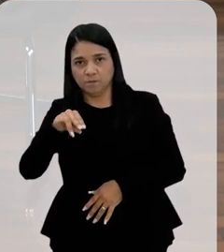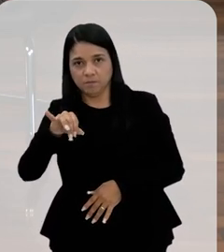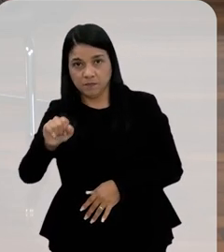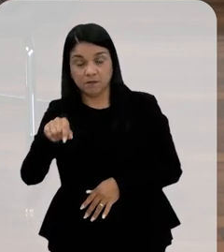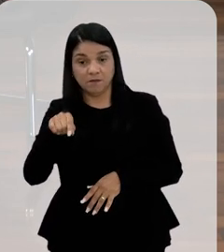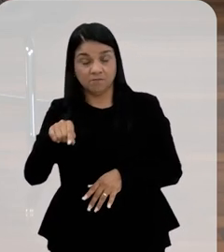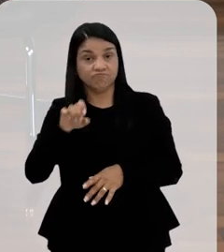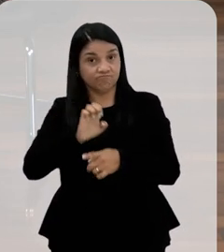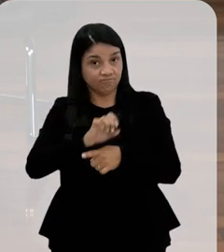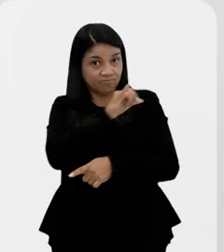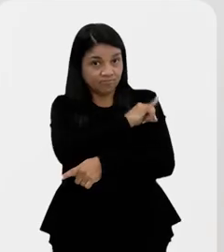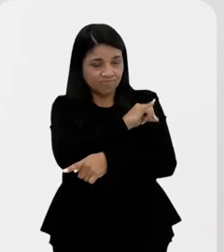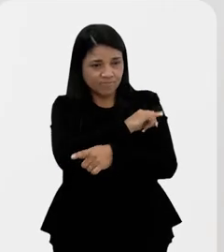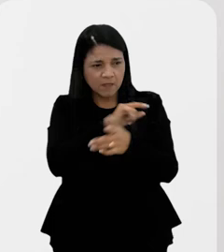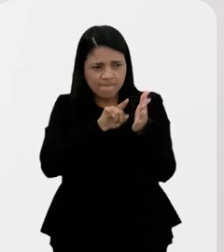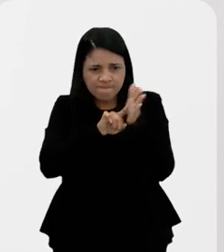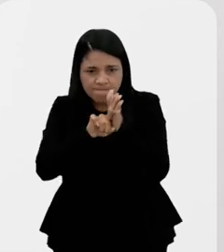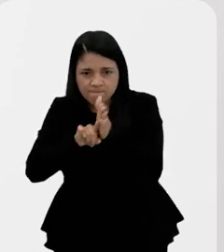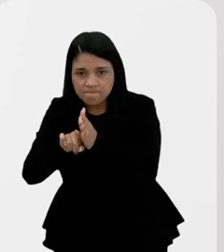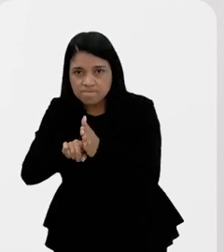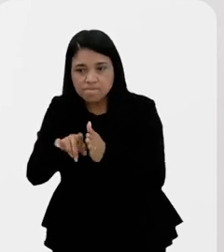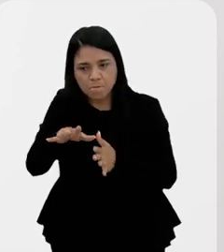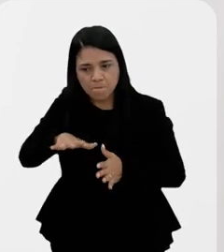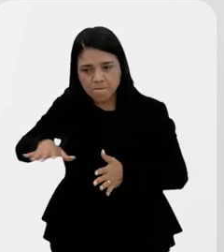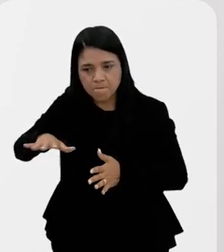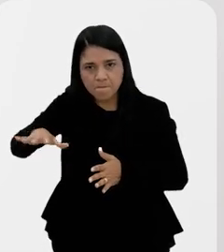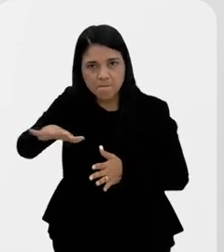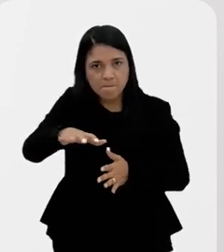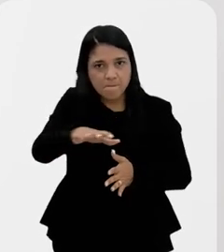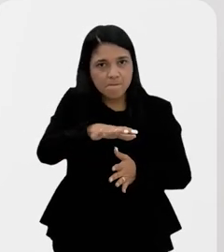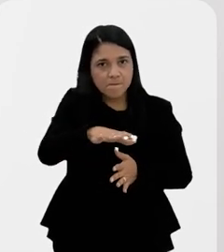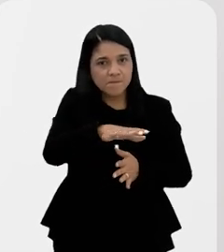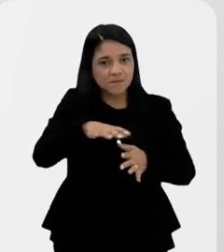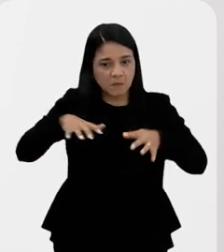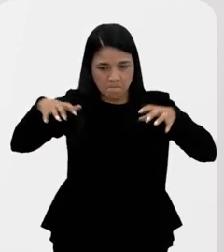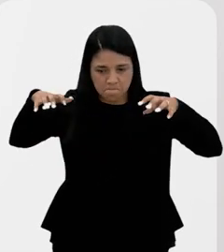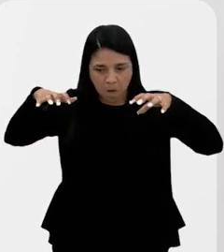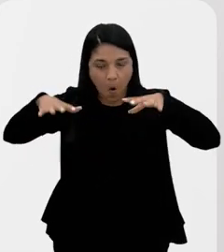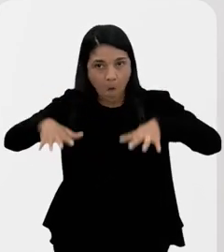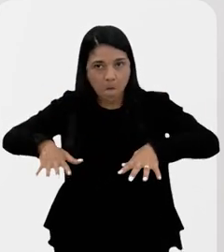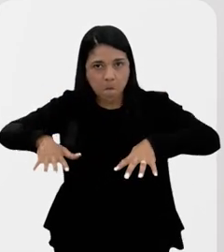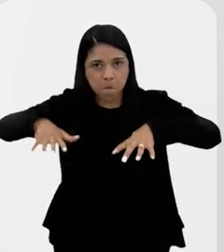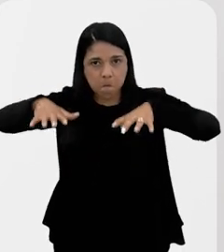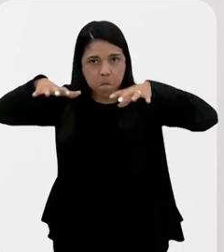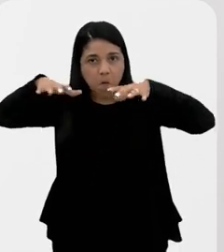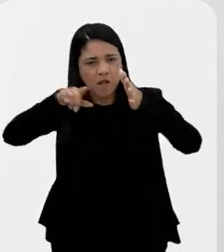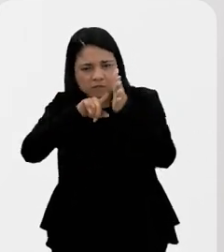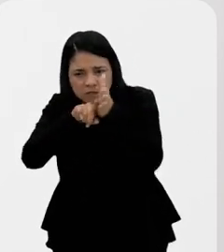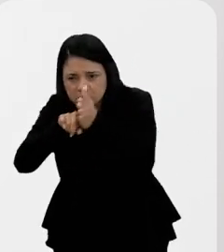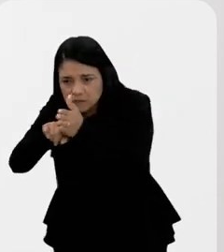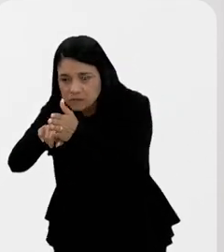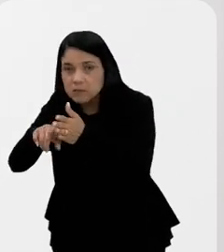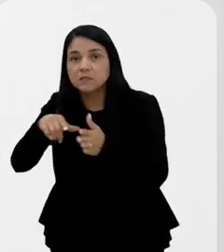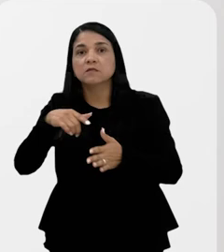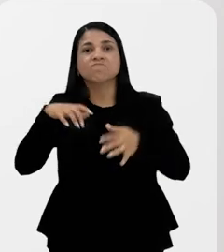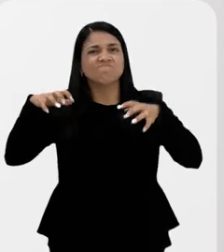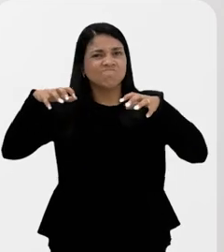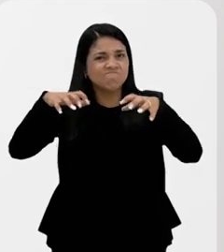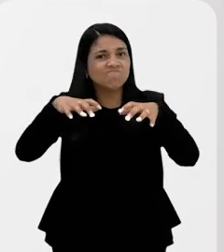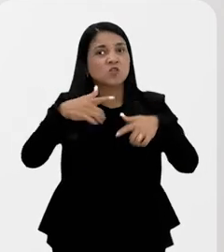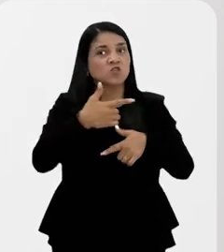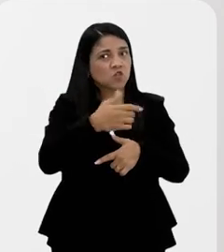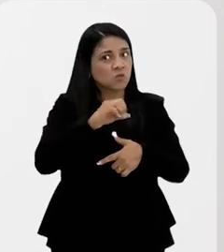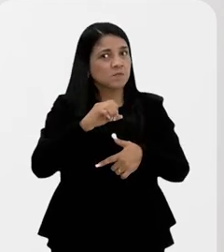realizou uma inspeção em áreas de baixas que sofreram enchentes decorrente das fortes chuvas de 2013.